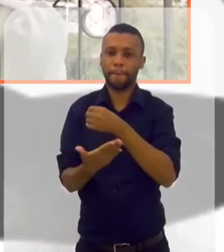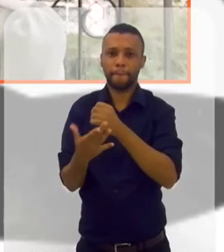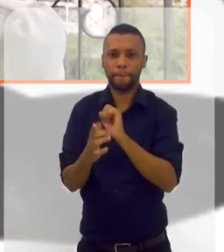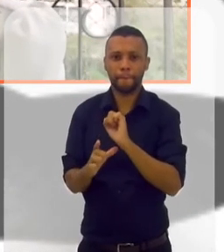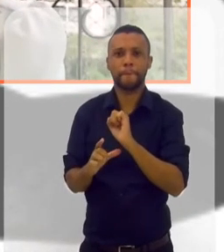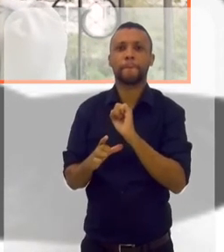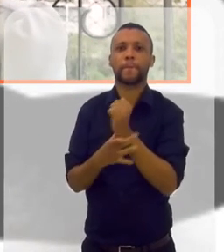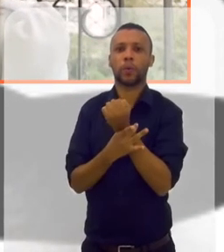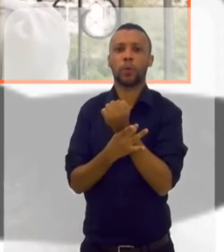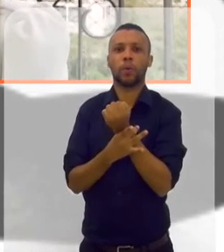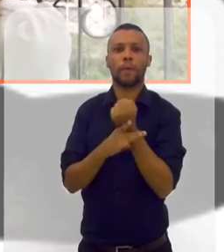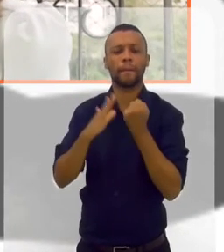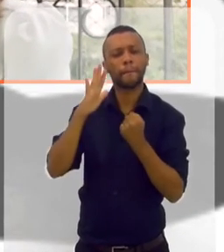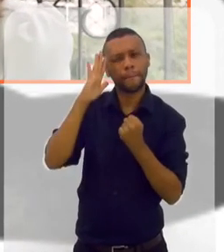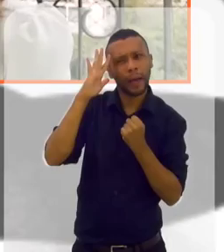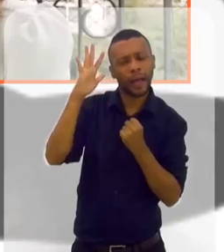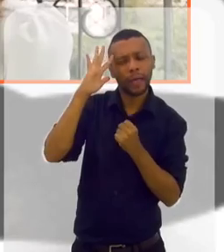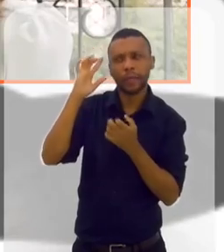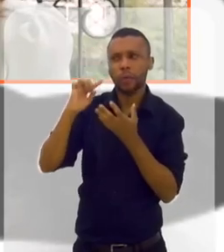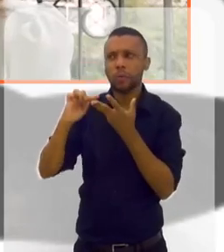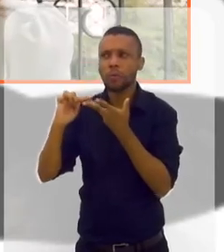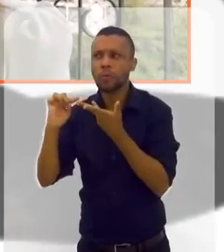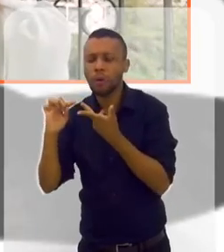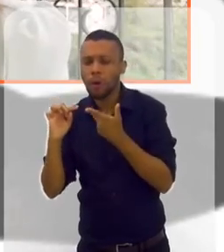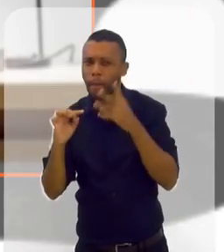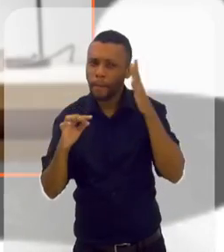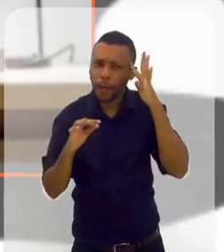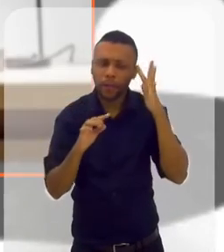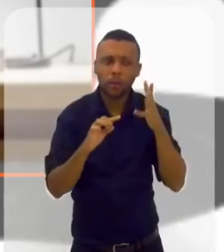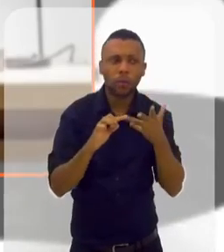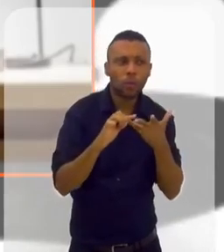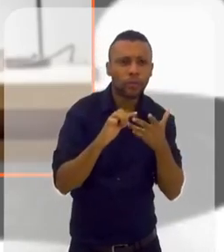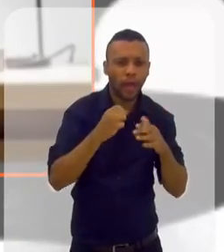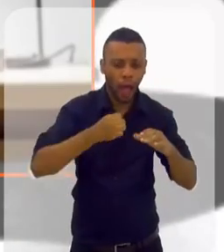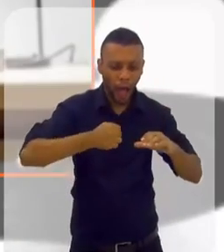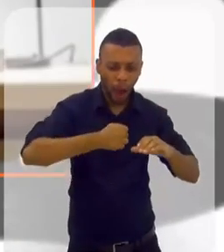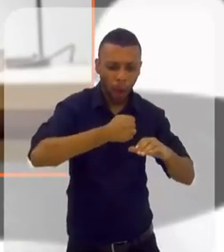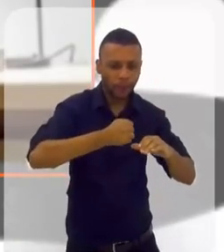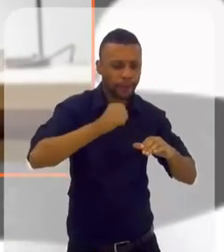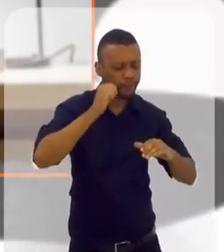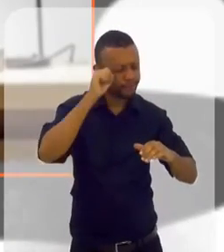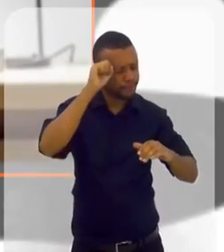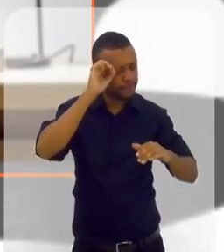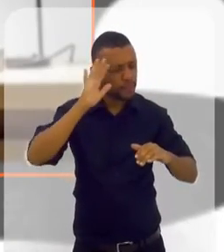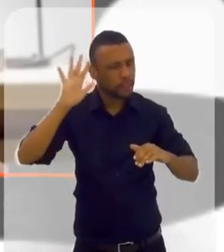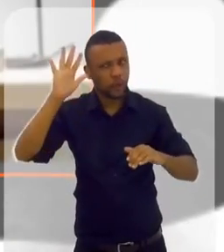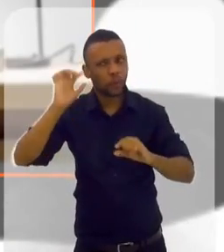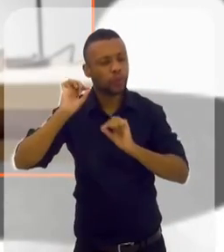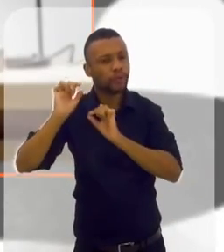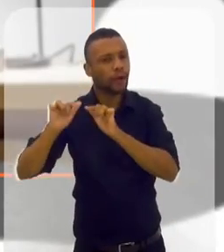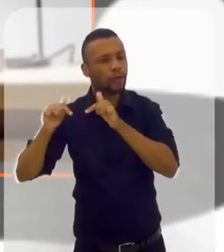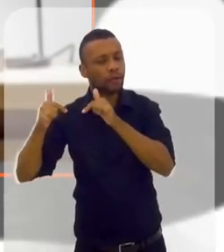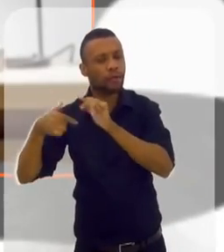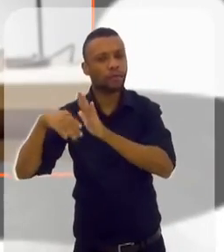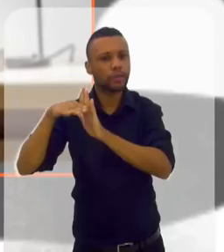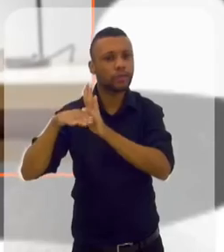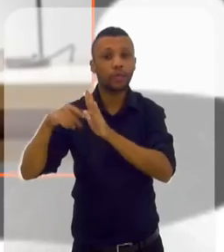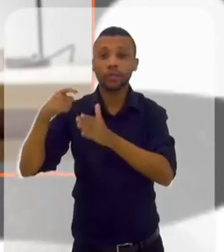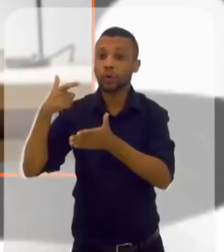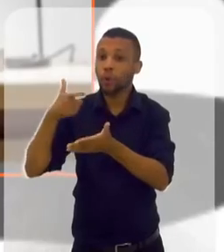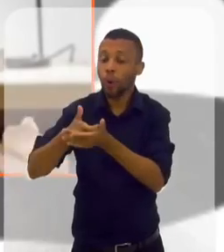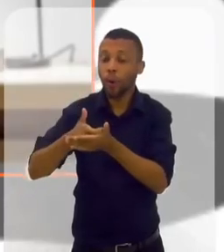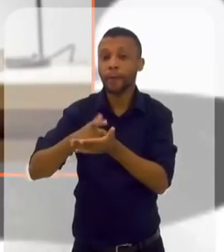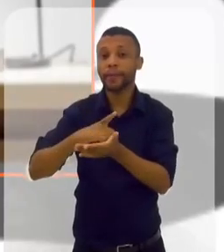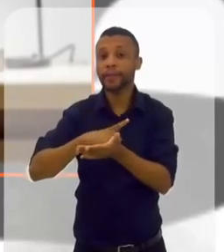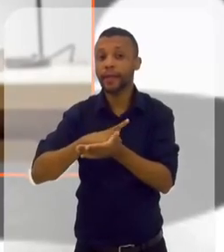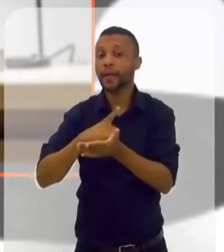pé no chão, que pensa em tudo, que enquanto tá cozinhando, tá pensando o que é vai fazer, qual é a lista de compra, o é tem que fazer